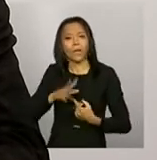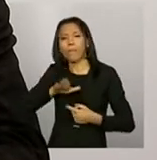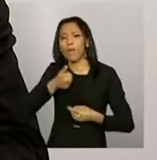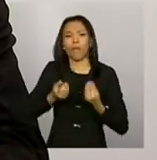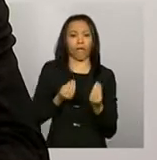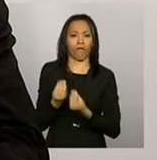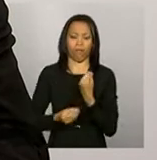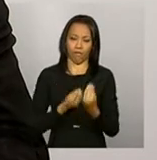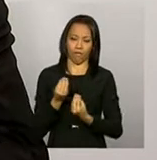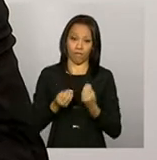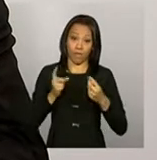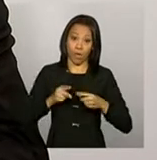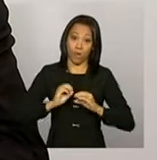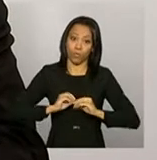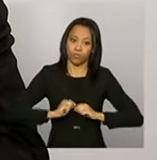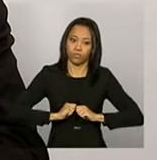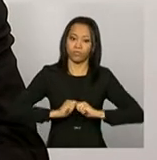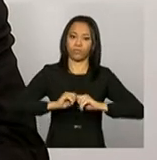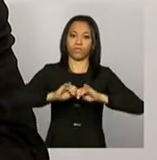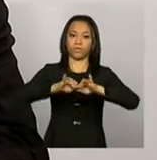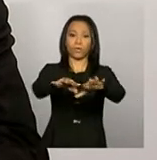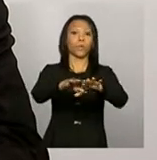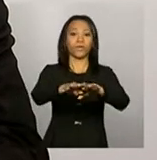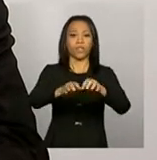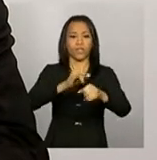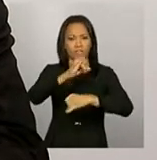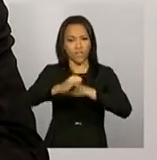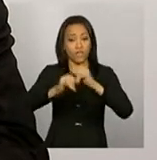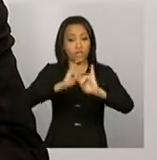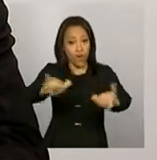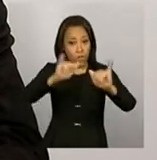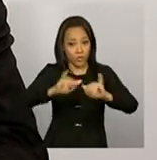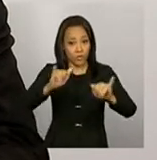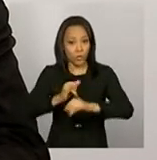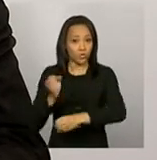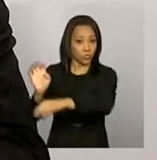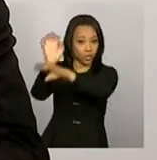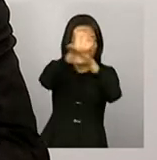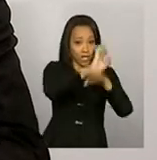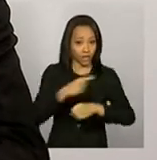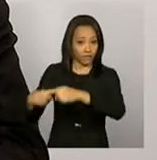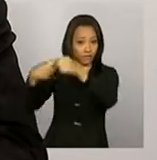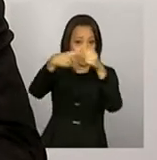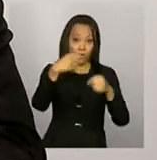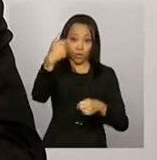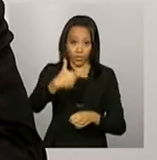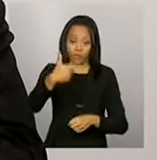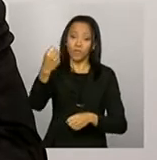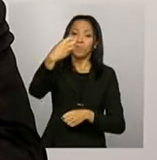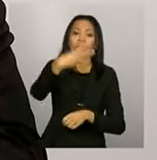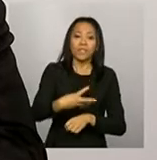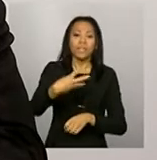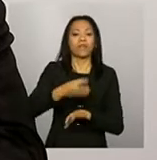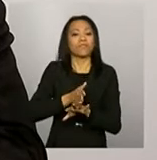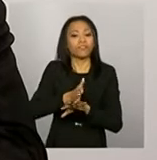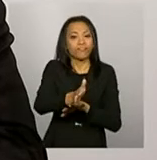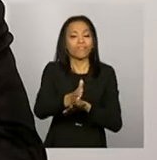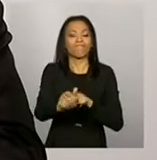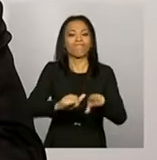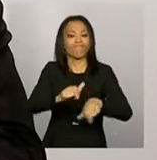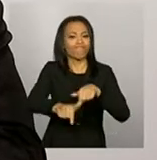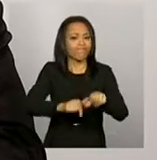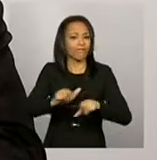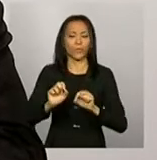o envio de informação qualificada para estados e municípios é um segundo eixo. E eu diria um terceiro eixo é a